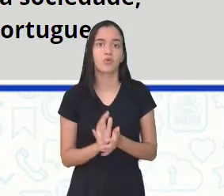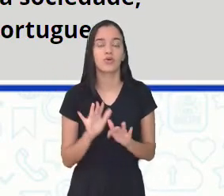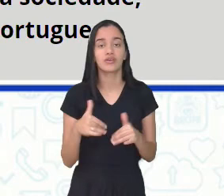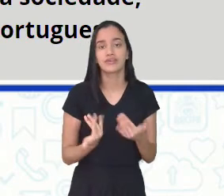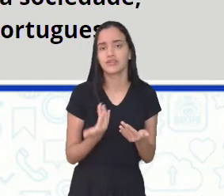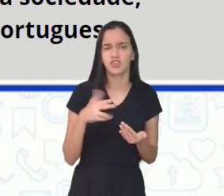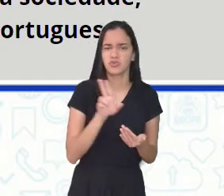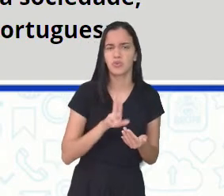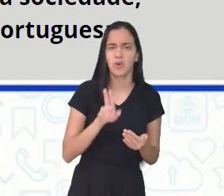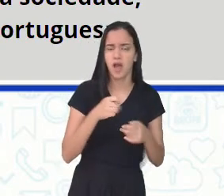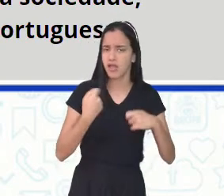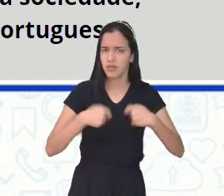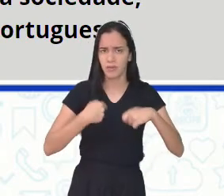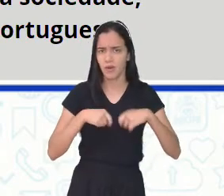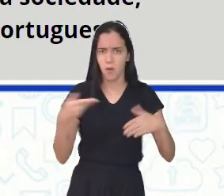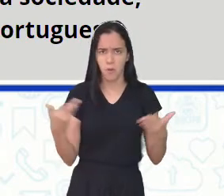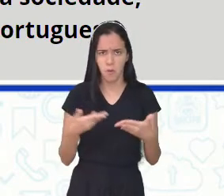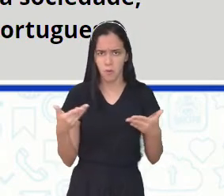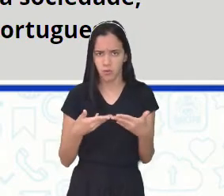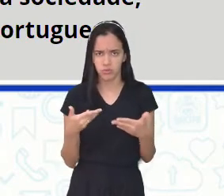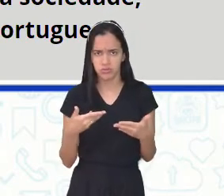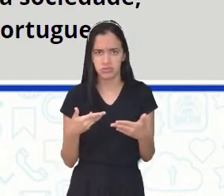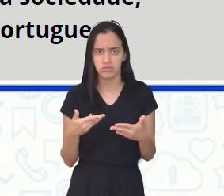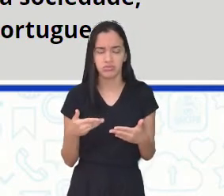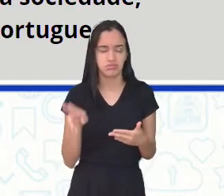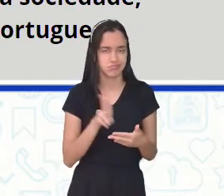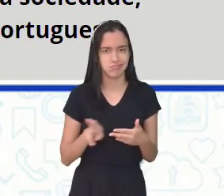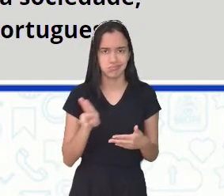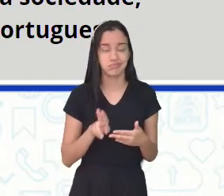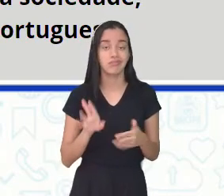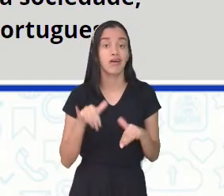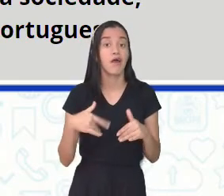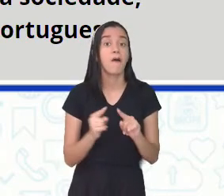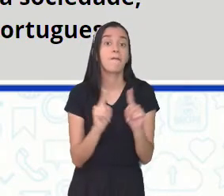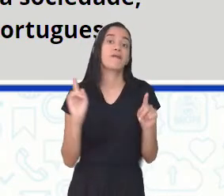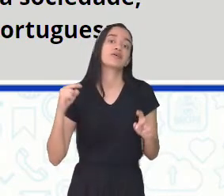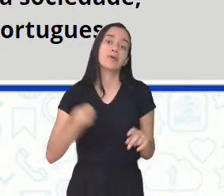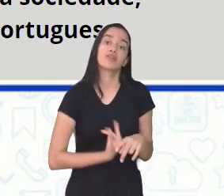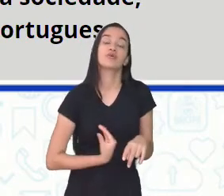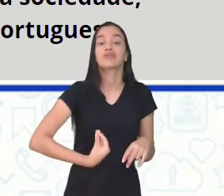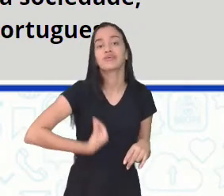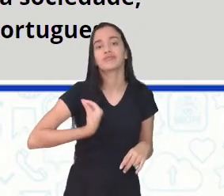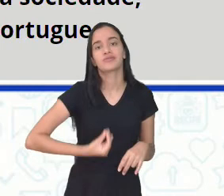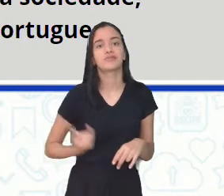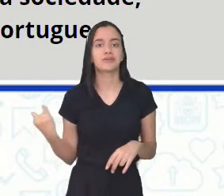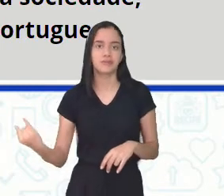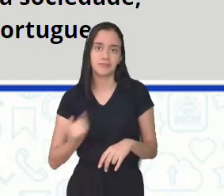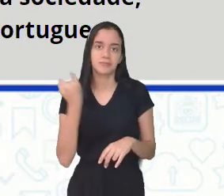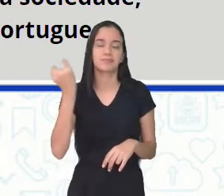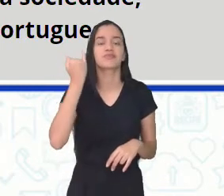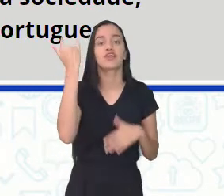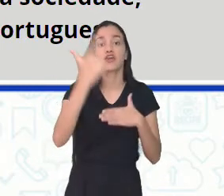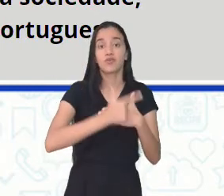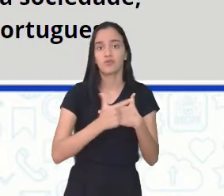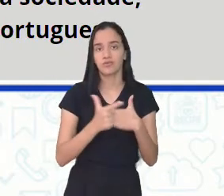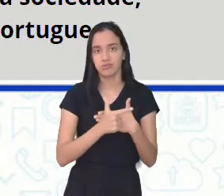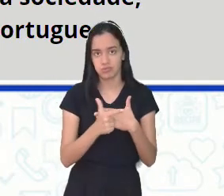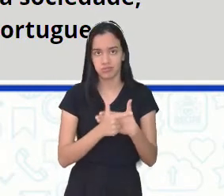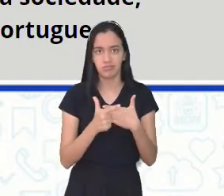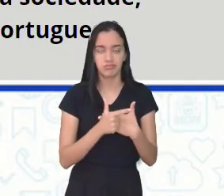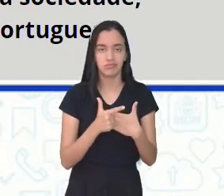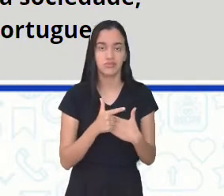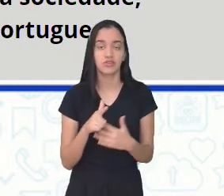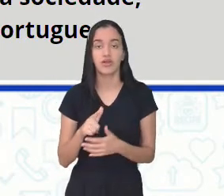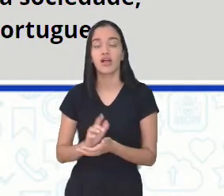desuso. Mas, para nós, ela é viva e possui importante funcionalidade